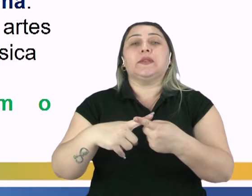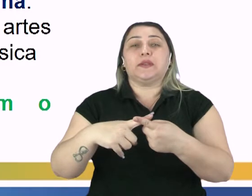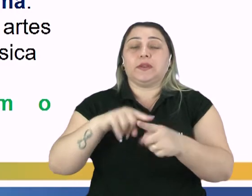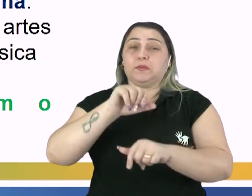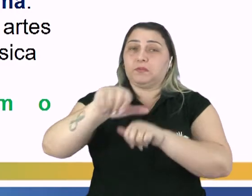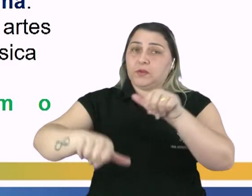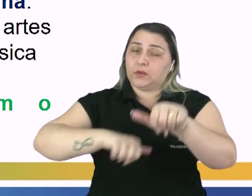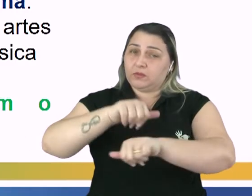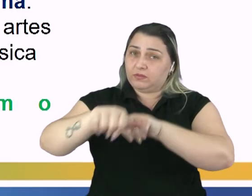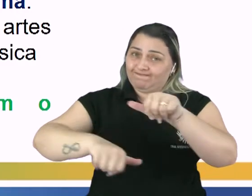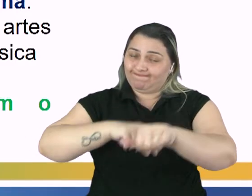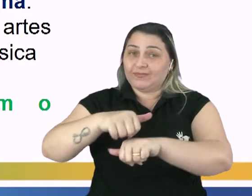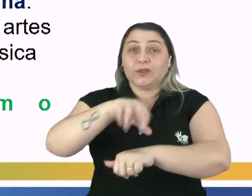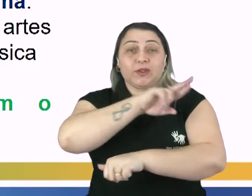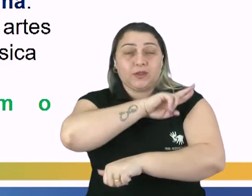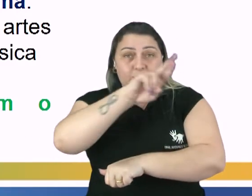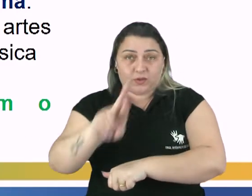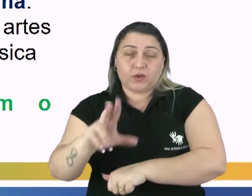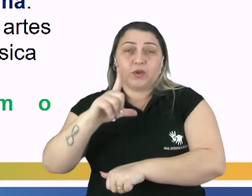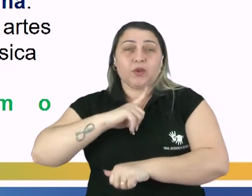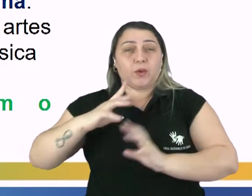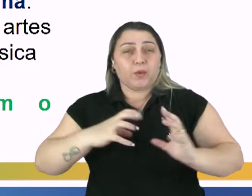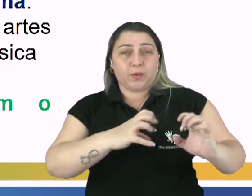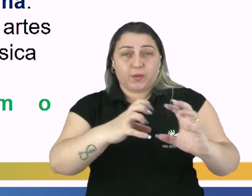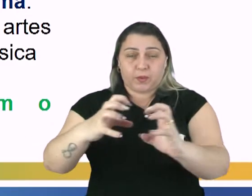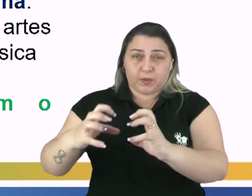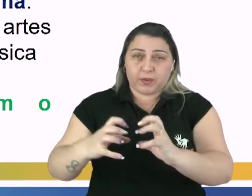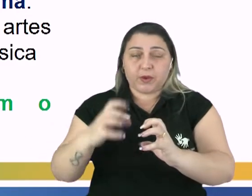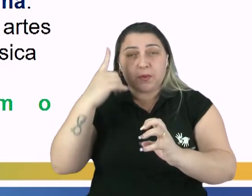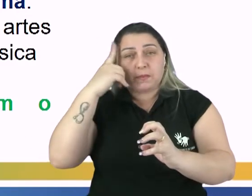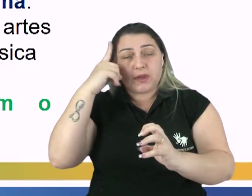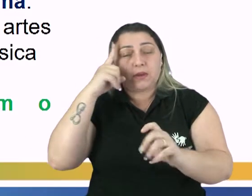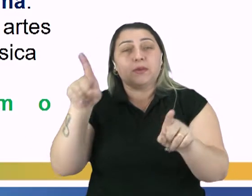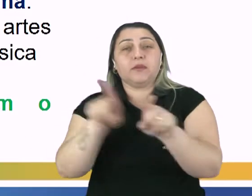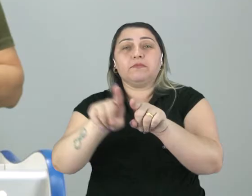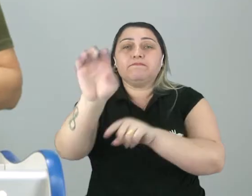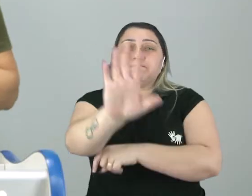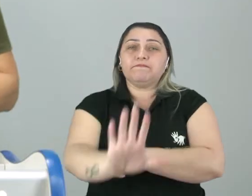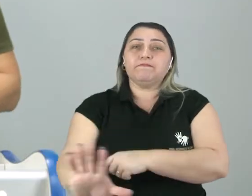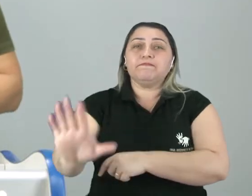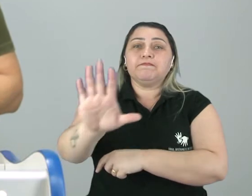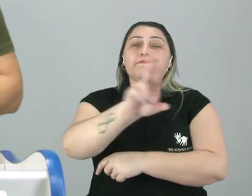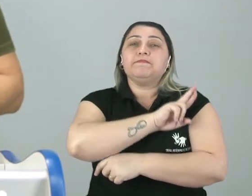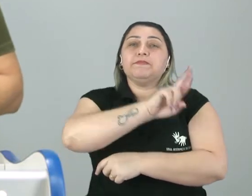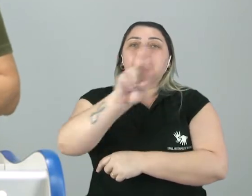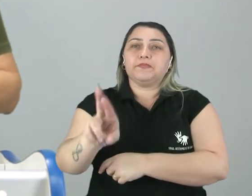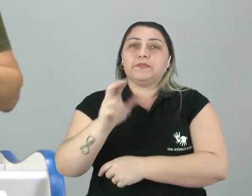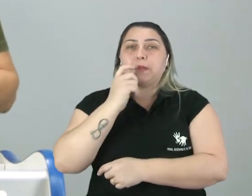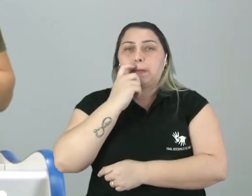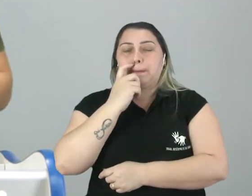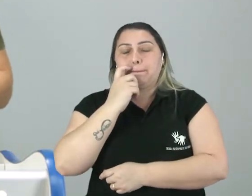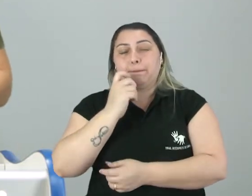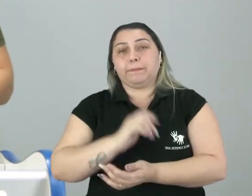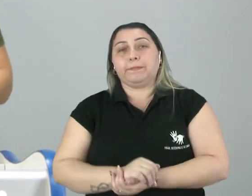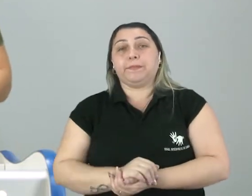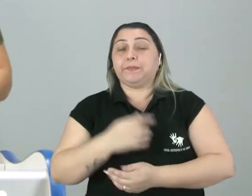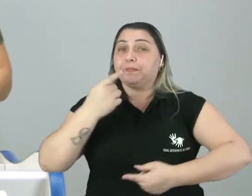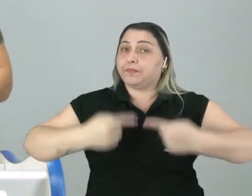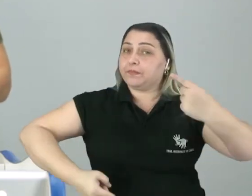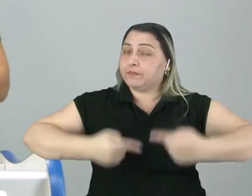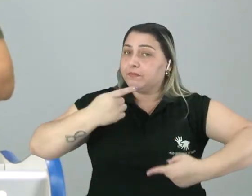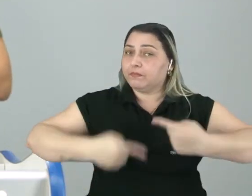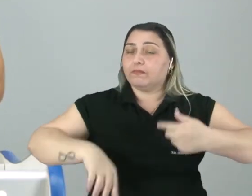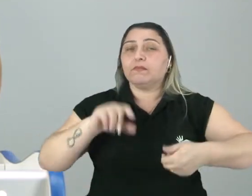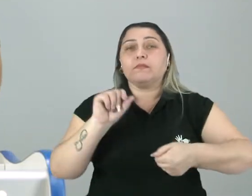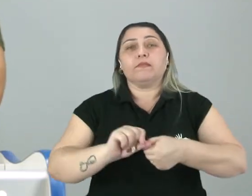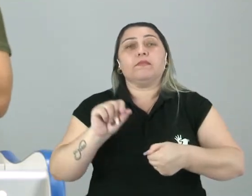reforma e da contrarreforma. Então, havia um conflito muito grande também na Europa, religioso. Fatores políticos